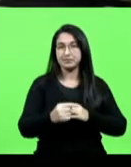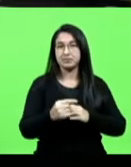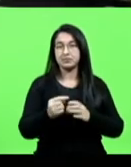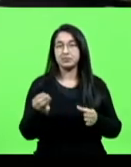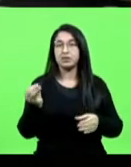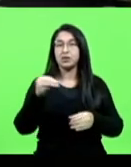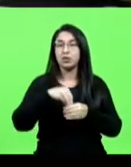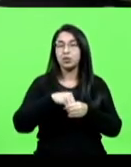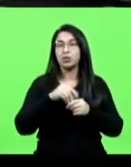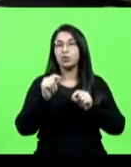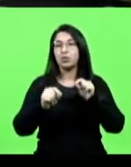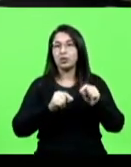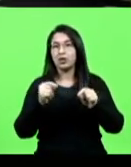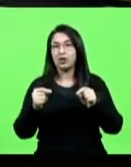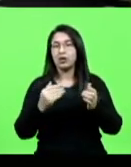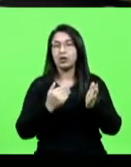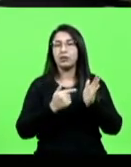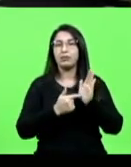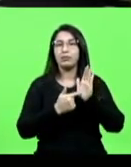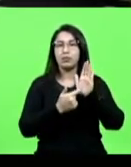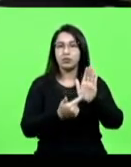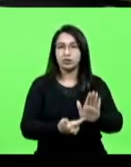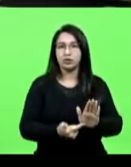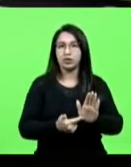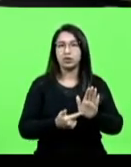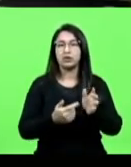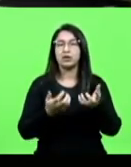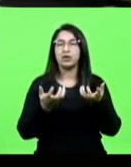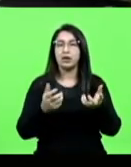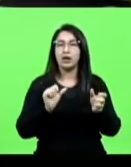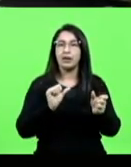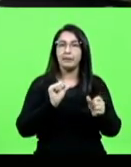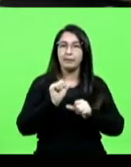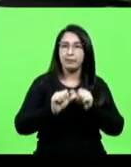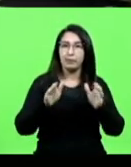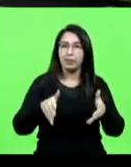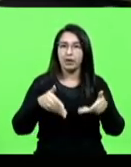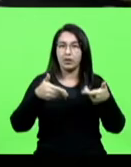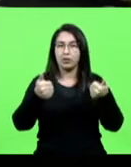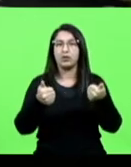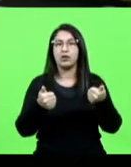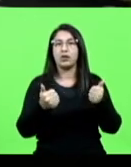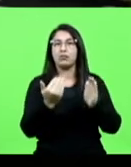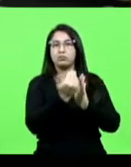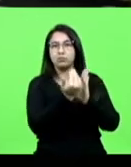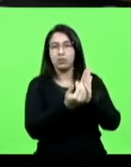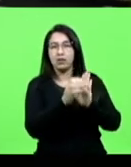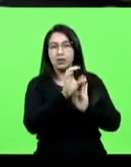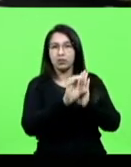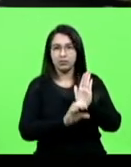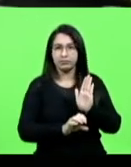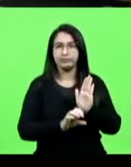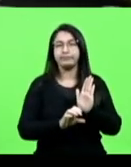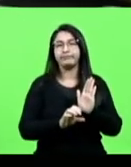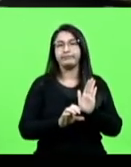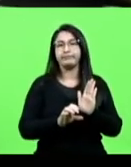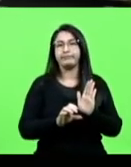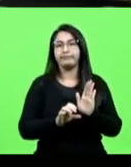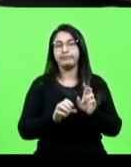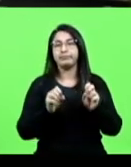apresentada com o objetivo de adequar essa proposta aos parâmetros curriculares nacionais e sanar possíveis